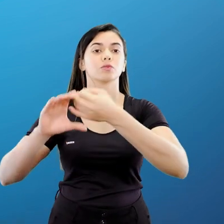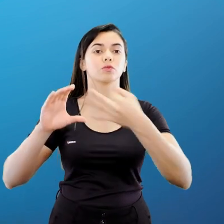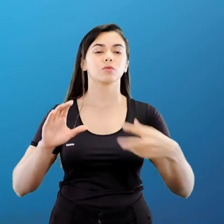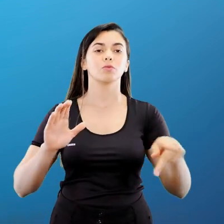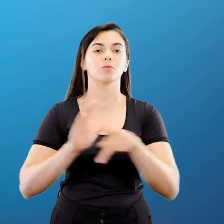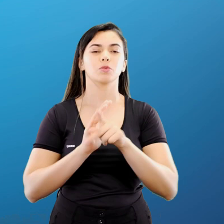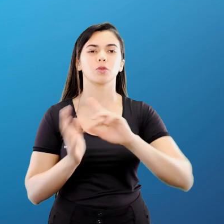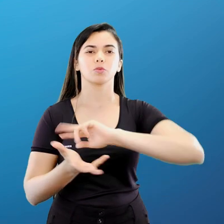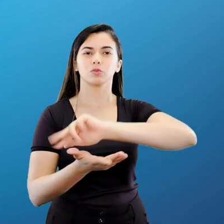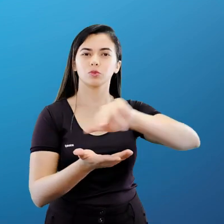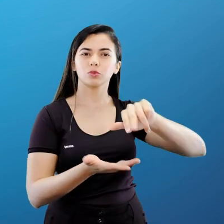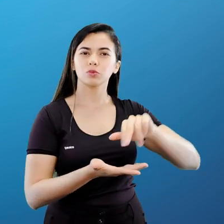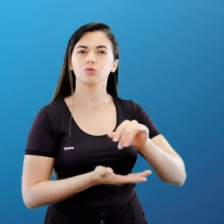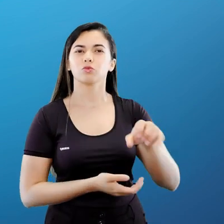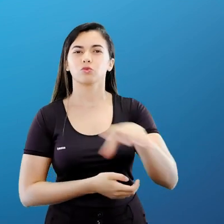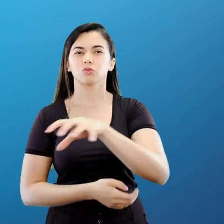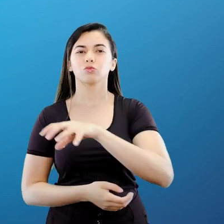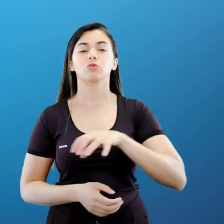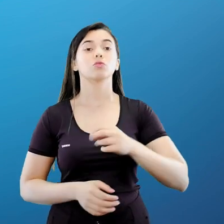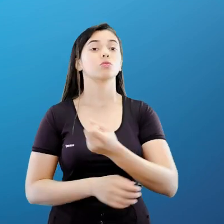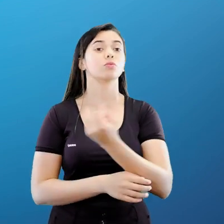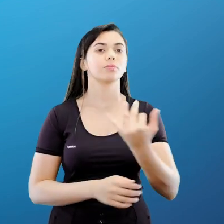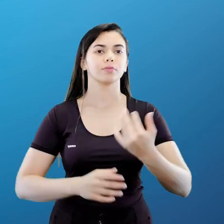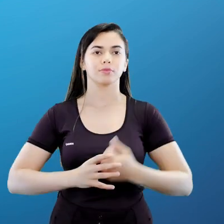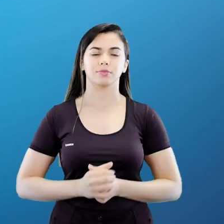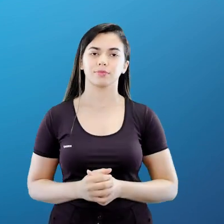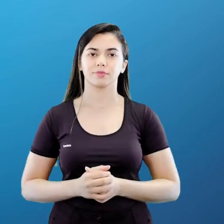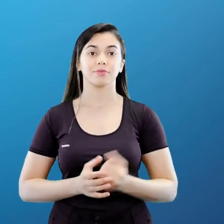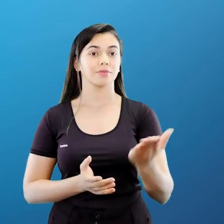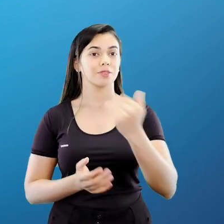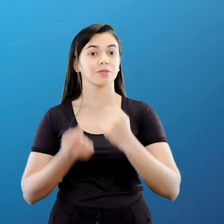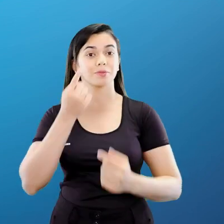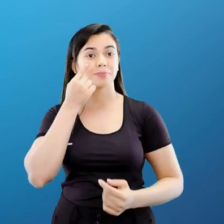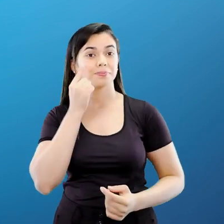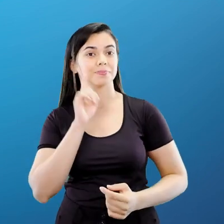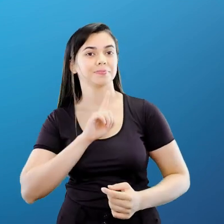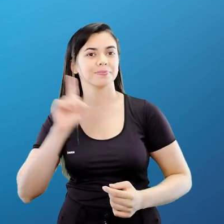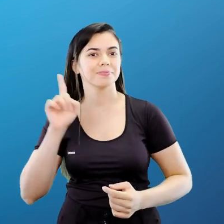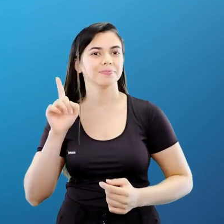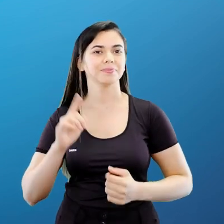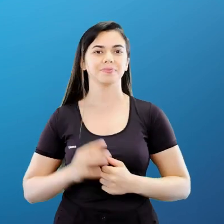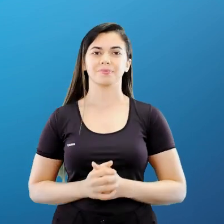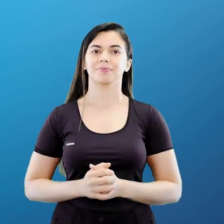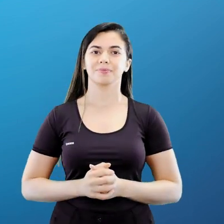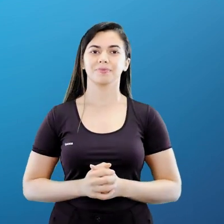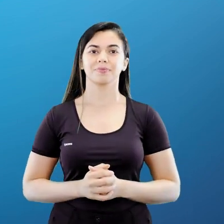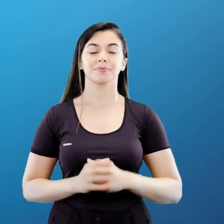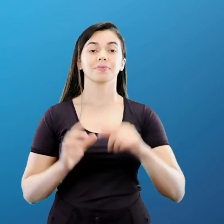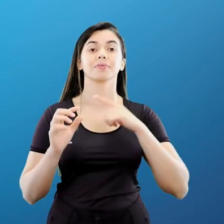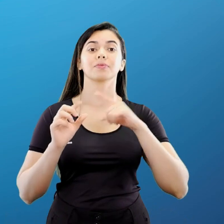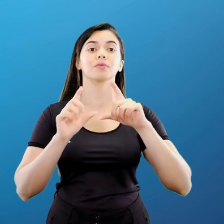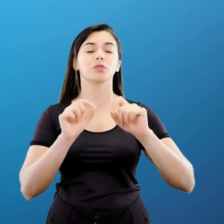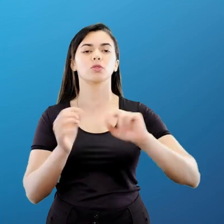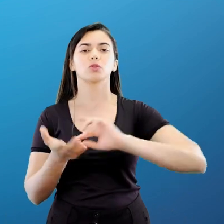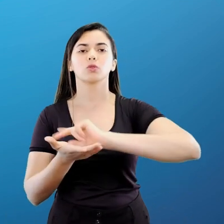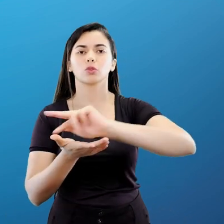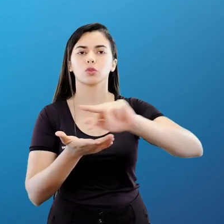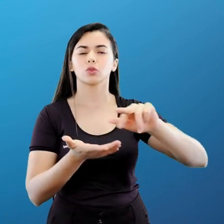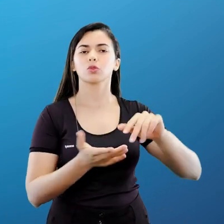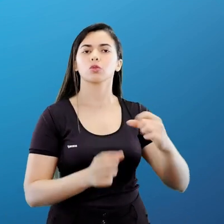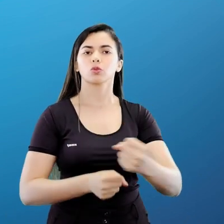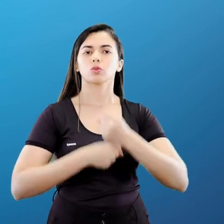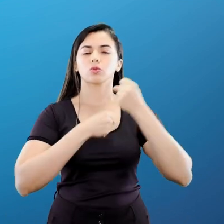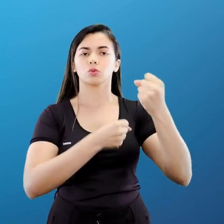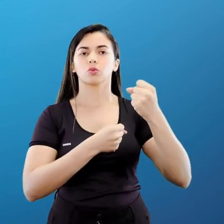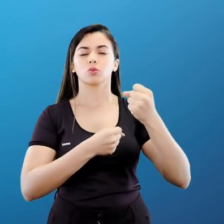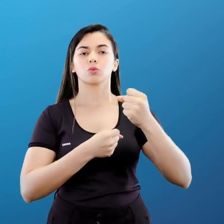dessa multipolarização, professora? Vem comigo na telinha aqui, ó. Diversificação do poder